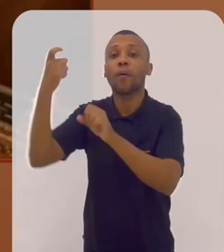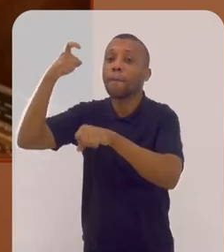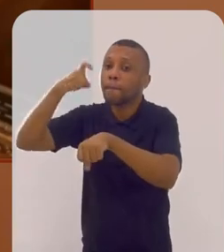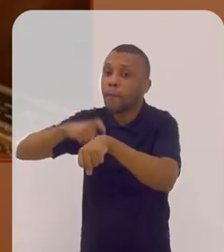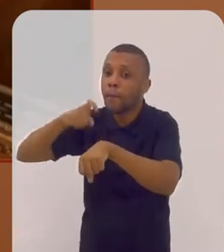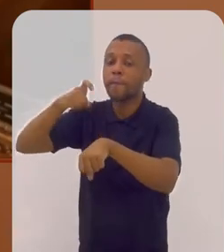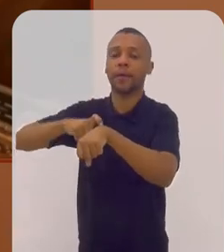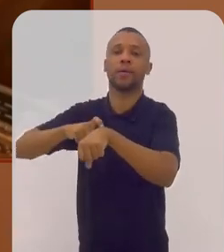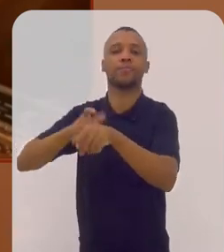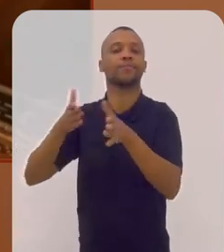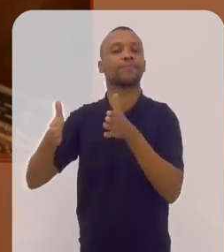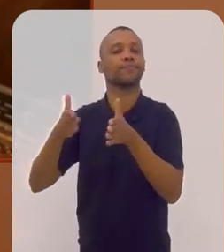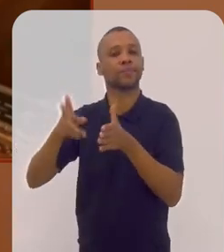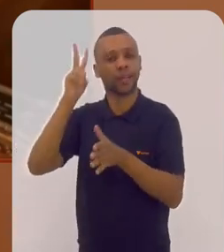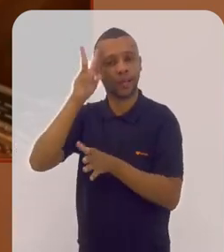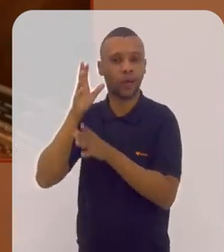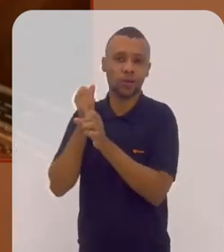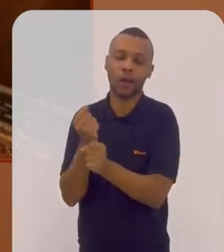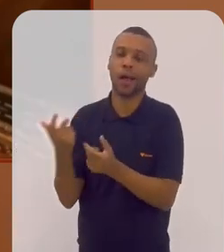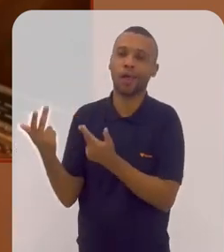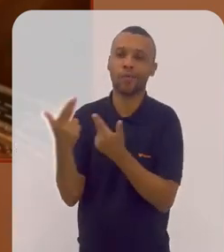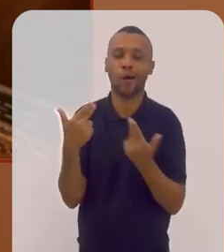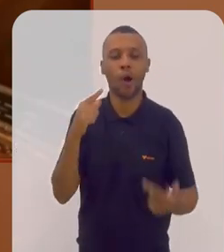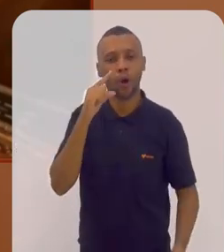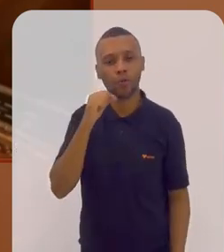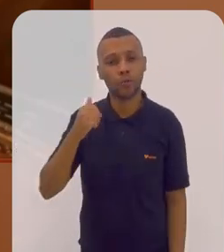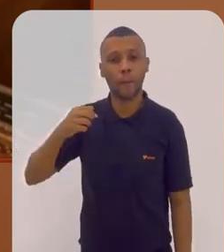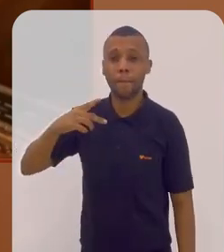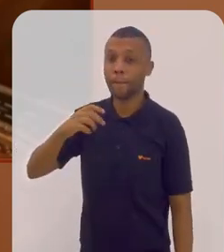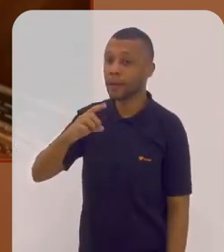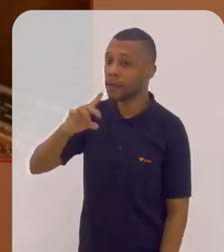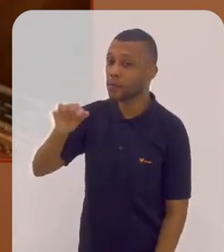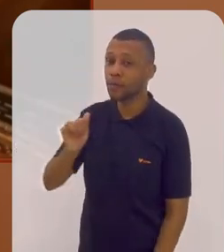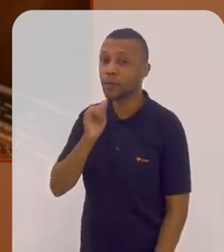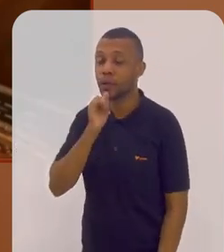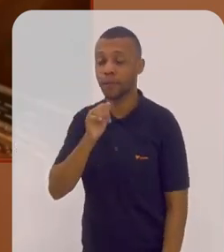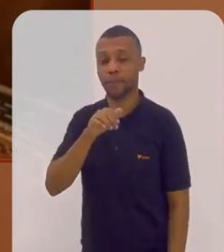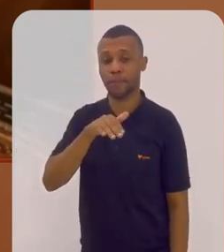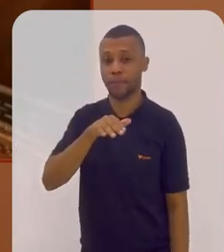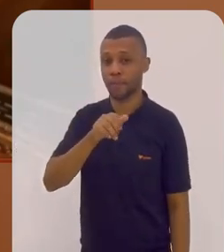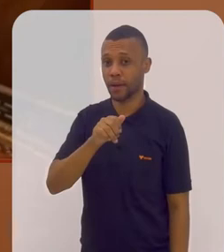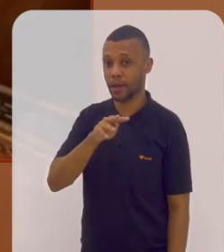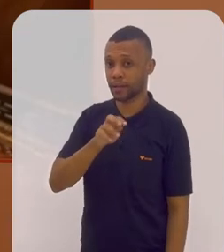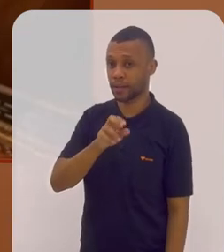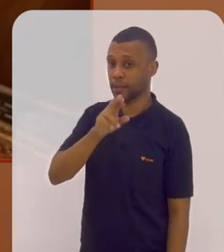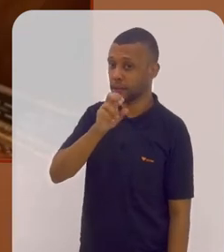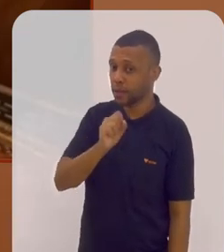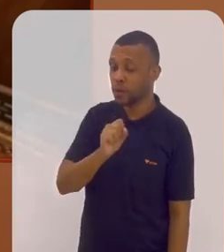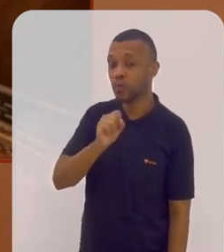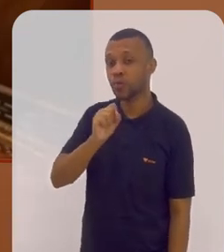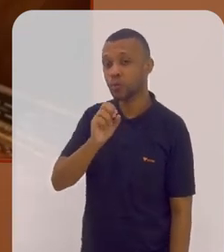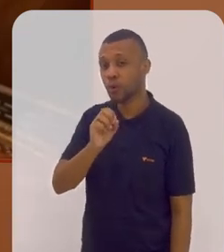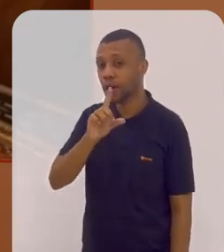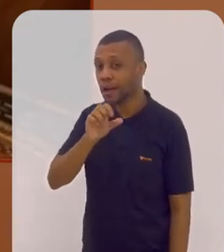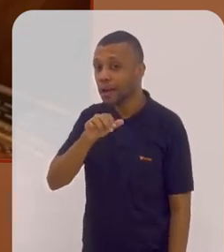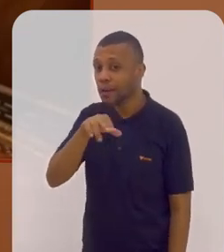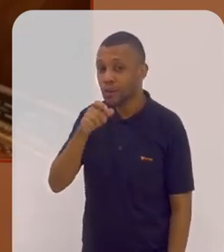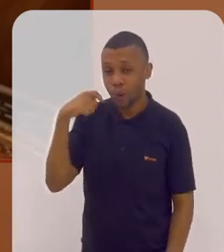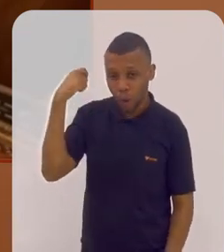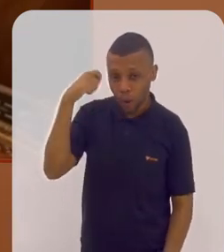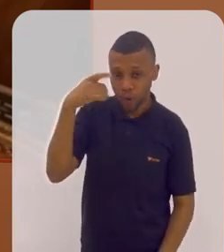nossa história, como é o caso do Dom Pedro esse ano. Então, tivemos Matheus Solano, que encarnou Alberto